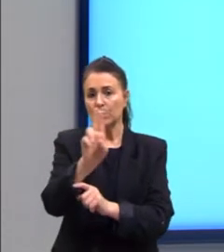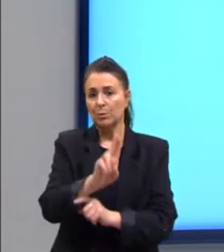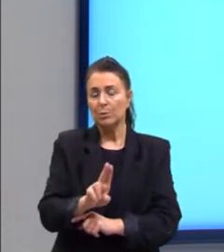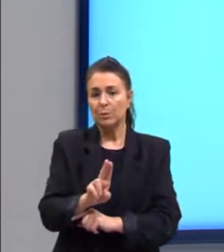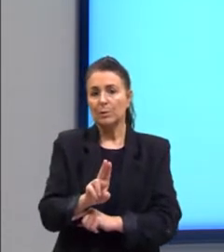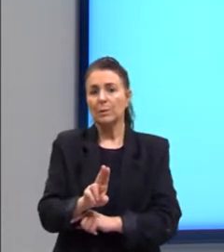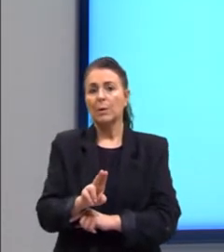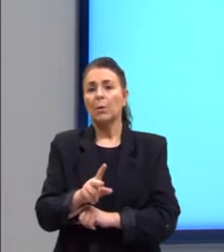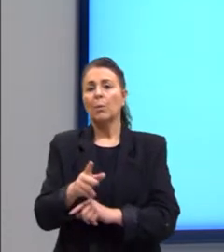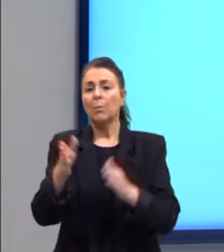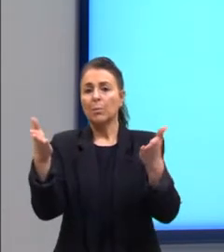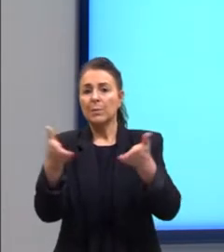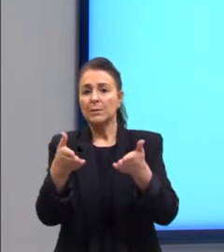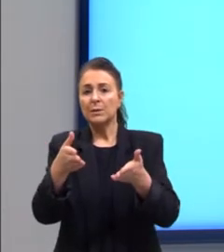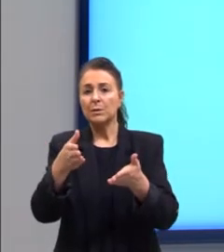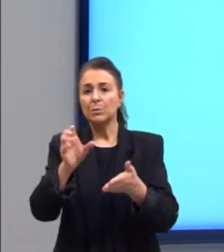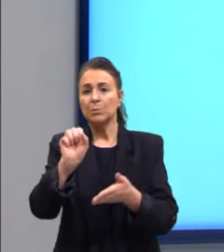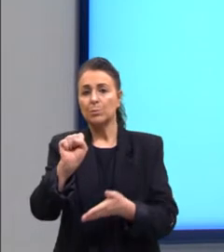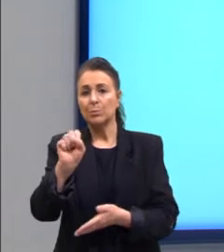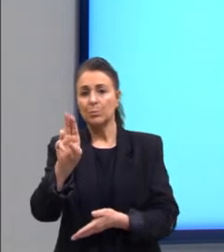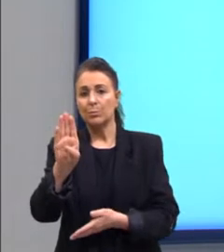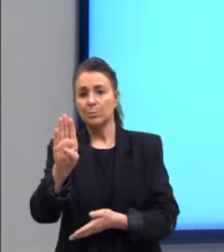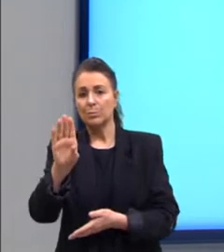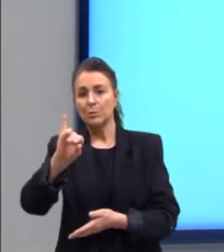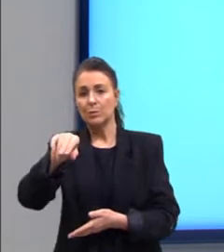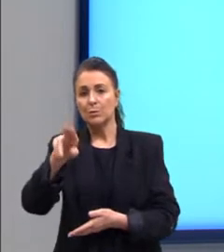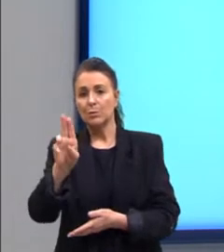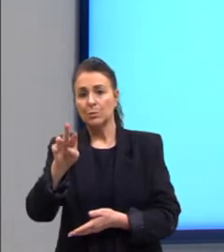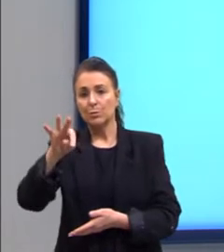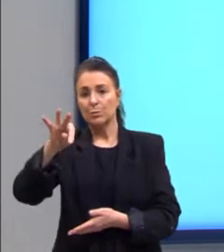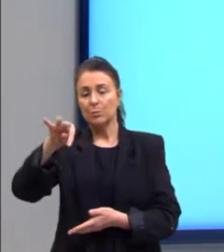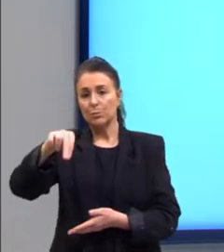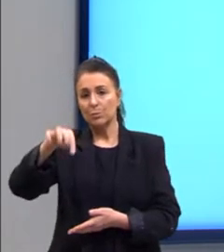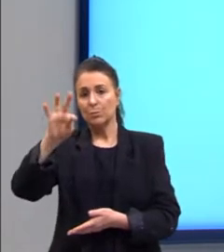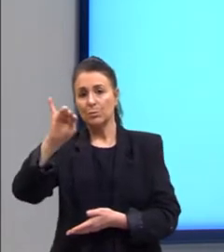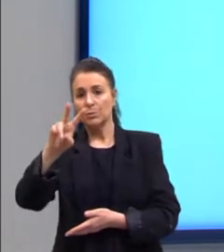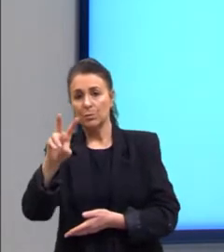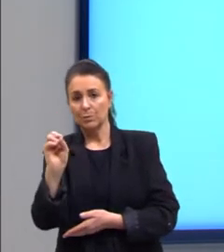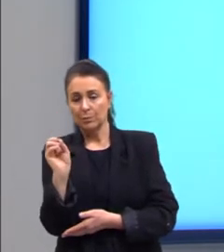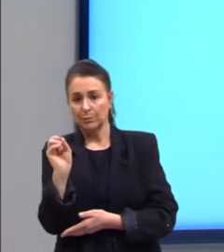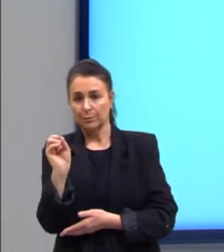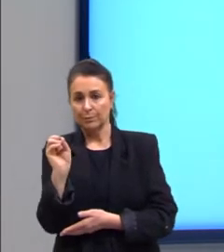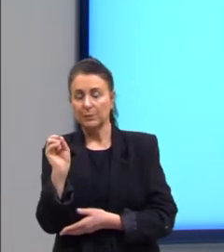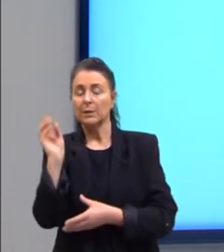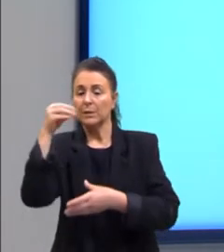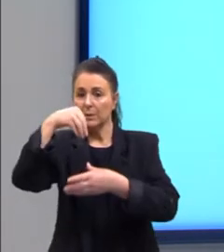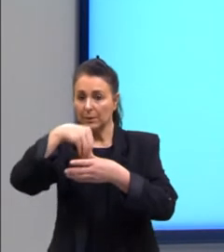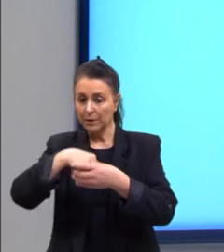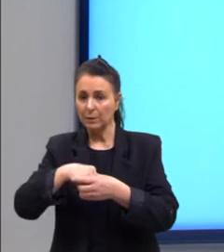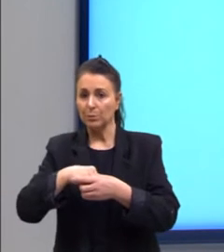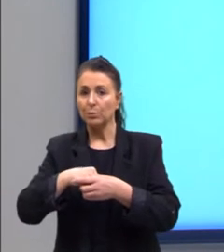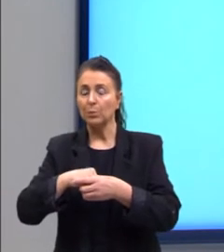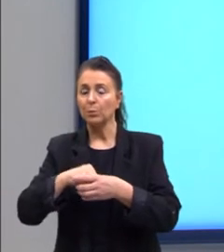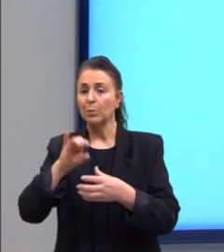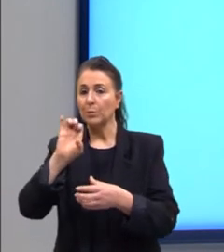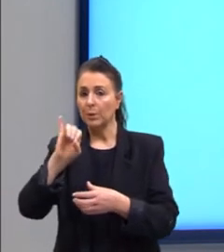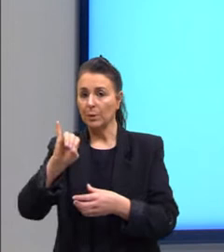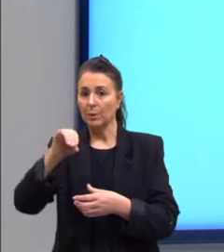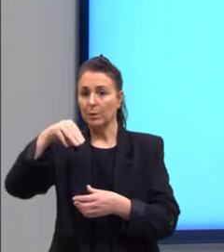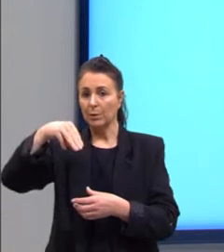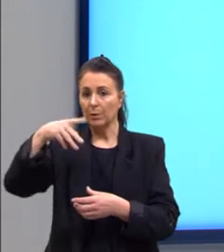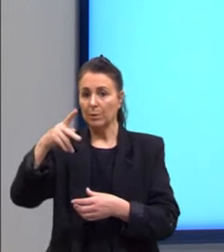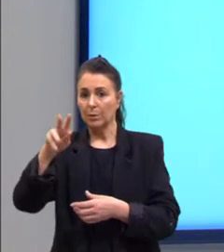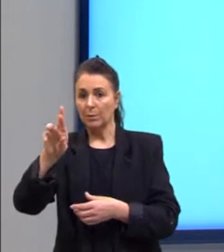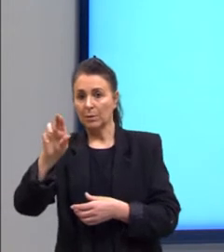subjuntivo para compor, então, o imperativo. Muito bem. Como